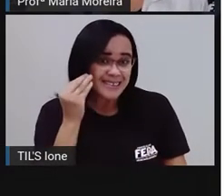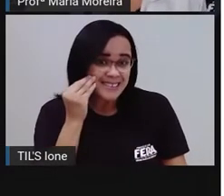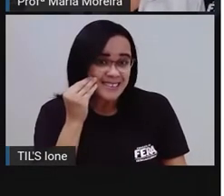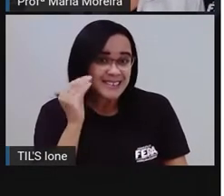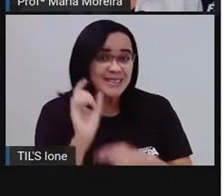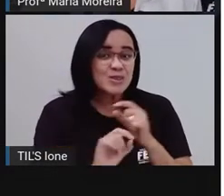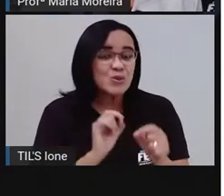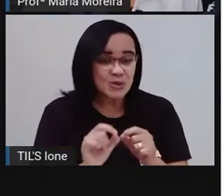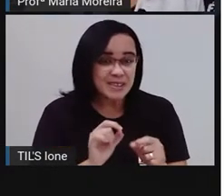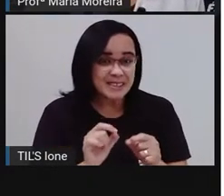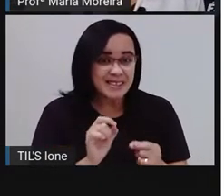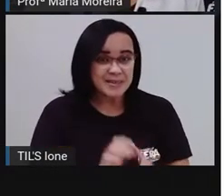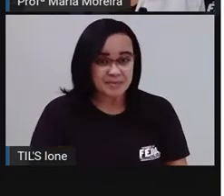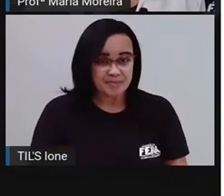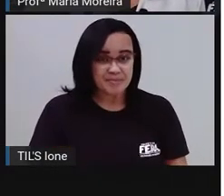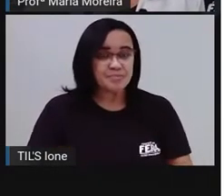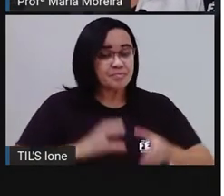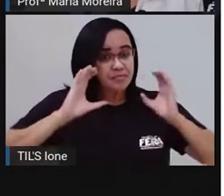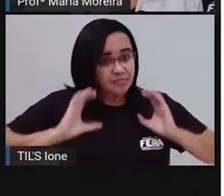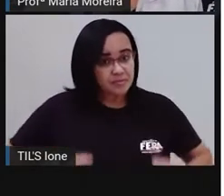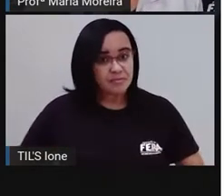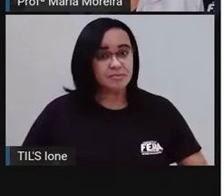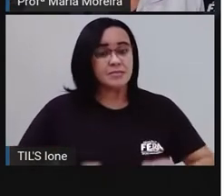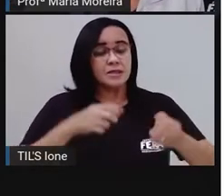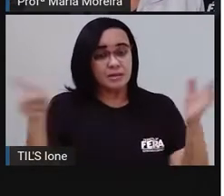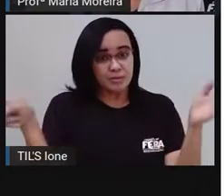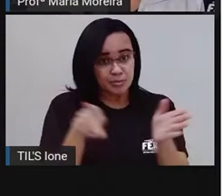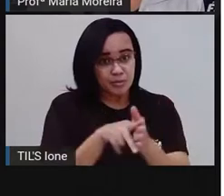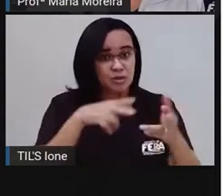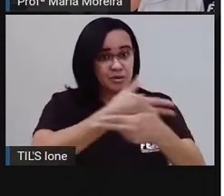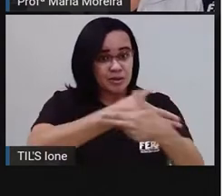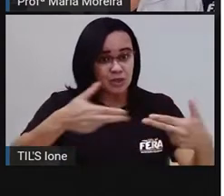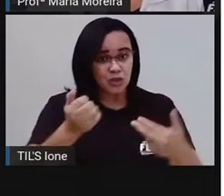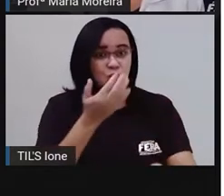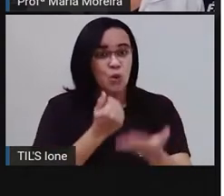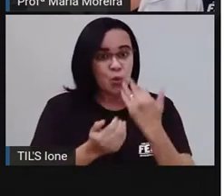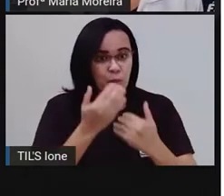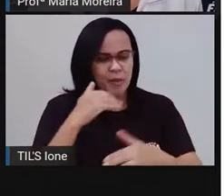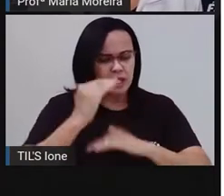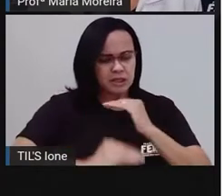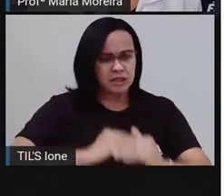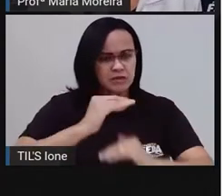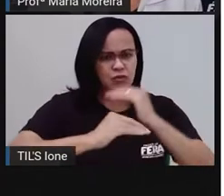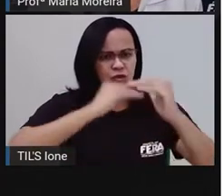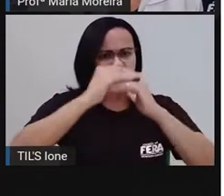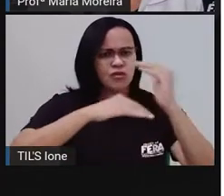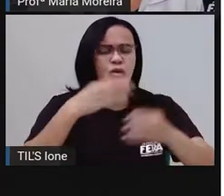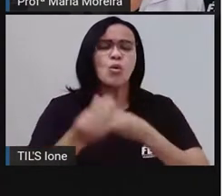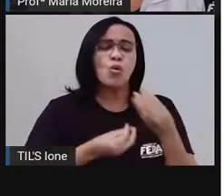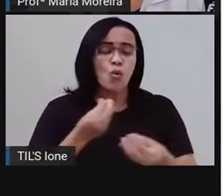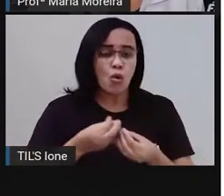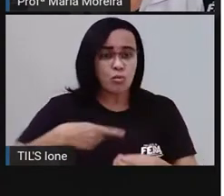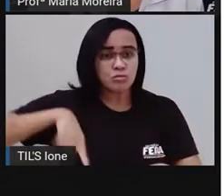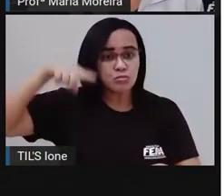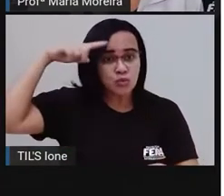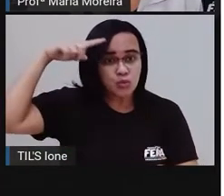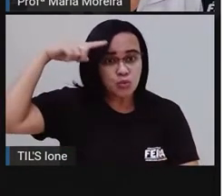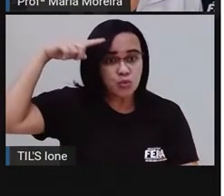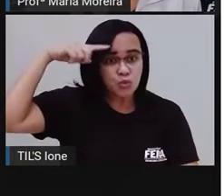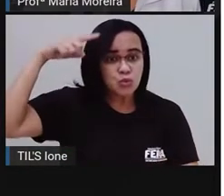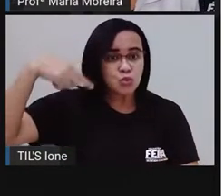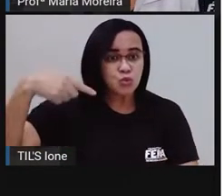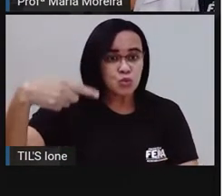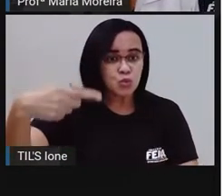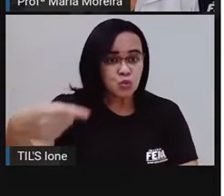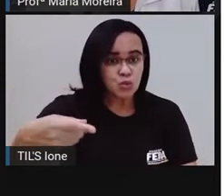O comportamento alimentar é desenvolvido pela repetição, explica Maria Lúcia. Isso quer dizer